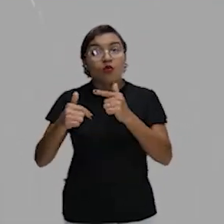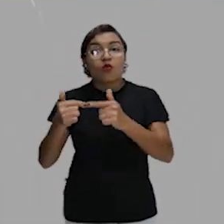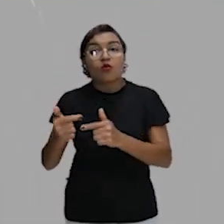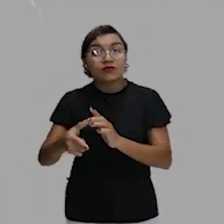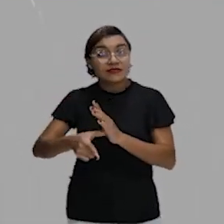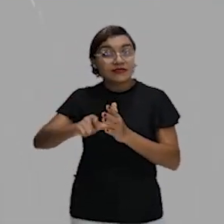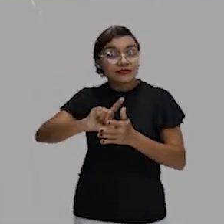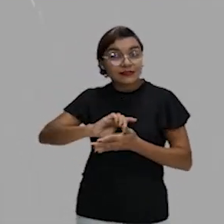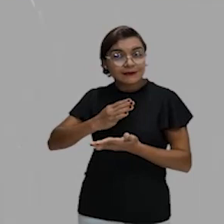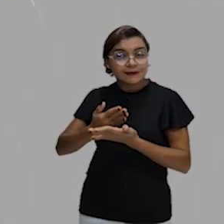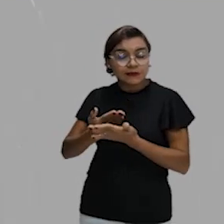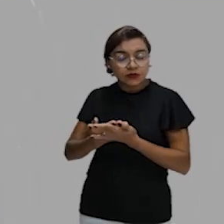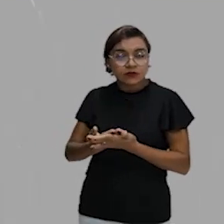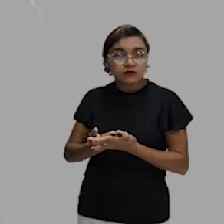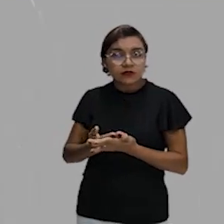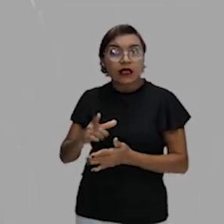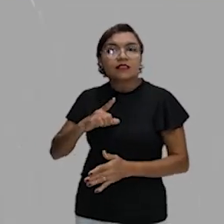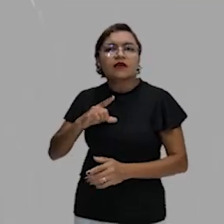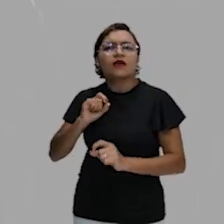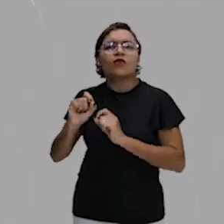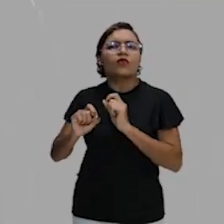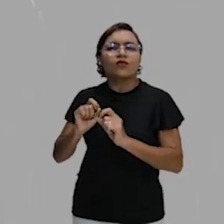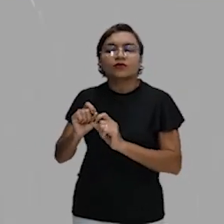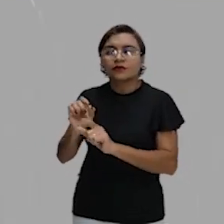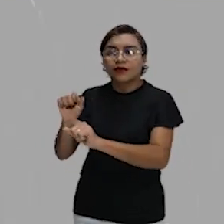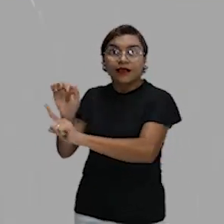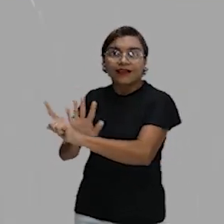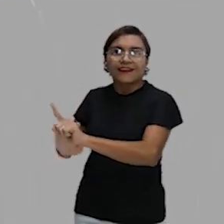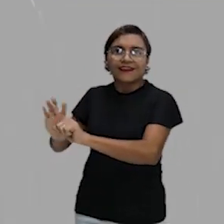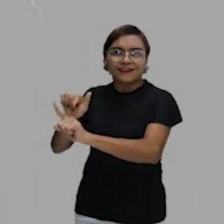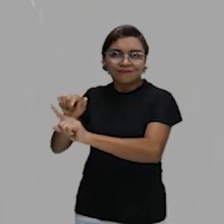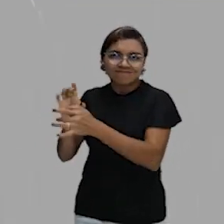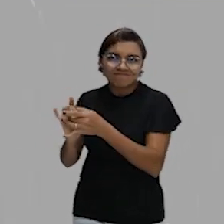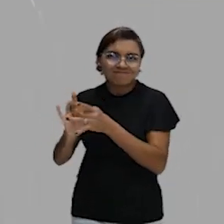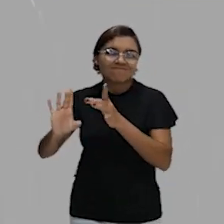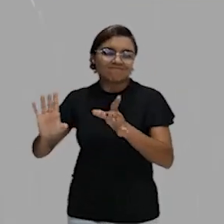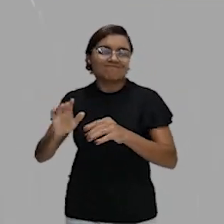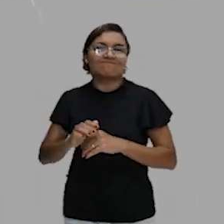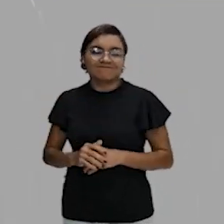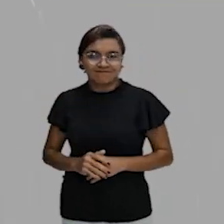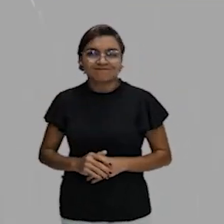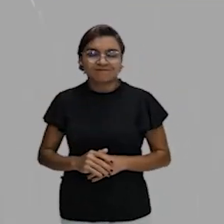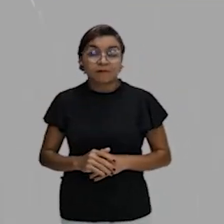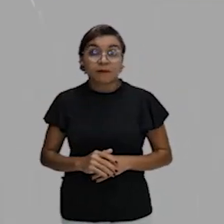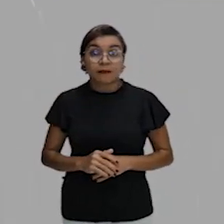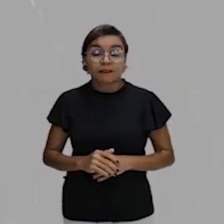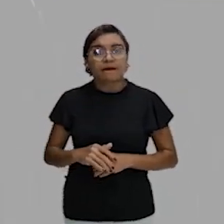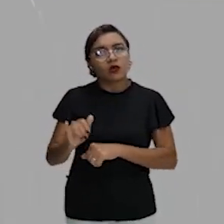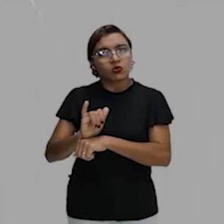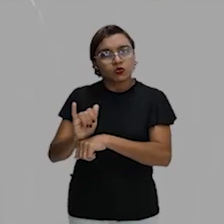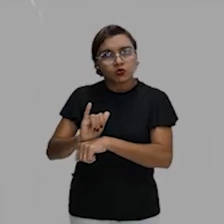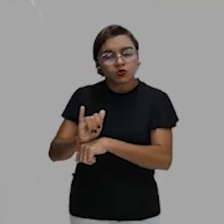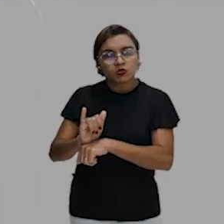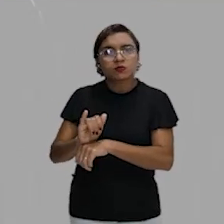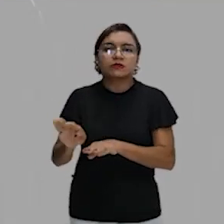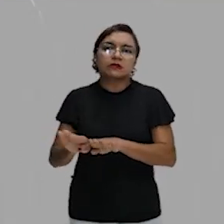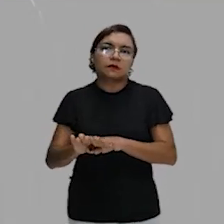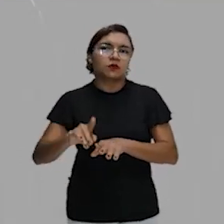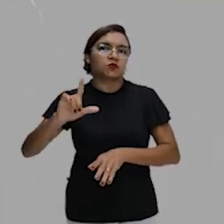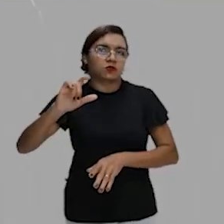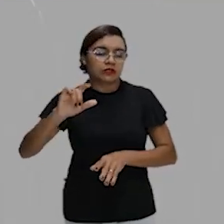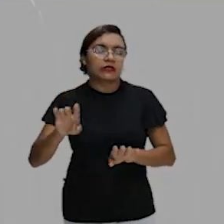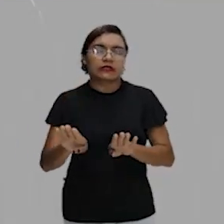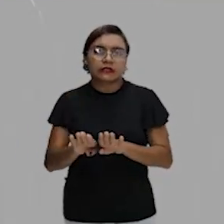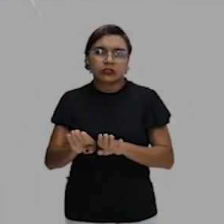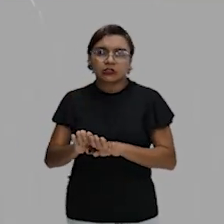eu acho isso Marcos? Todas essas aulas estão disponíveis para ti na plataforma Gonçalves Dias. No YouTube e no Instagram galera.